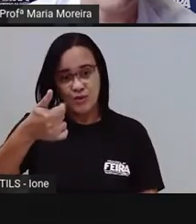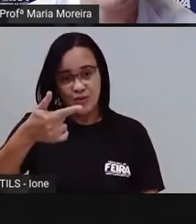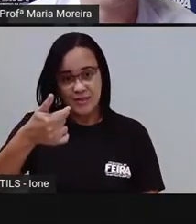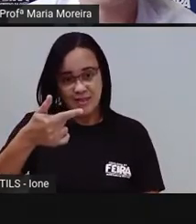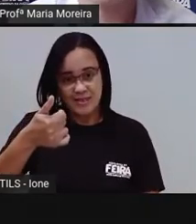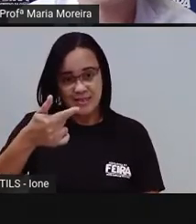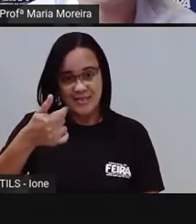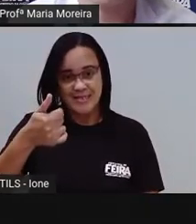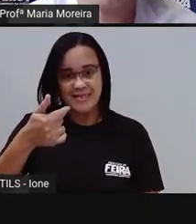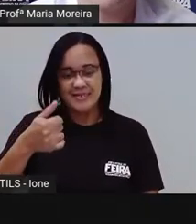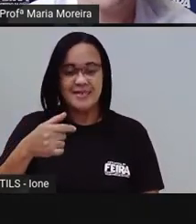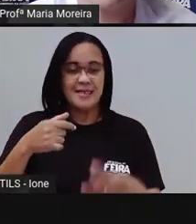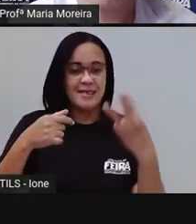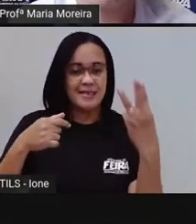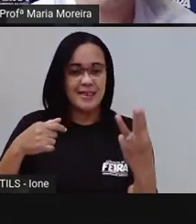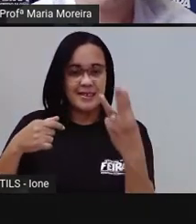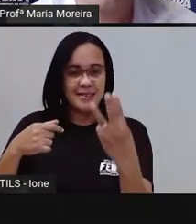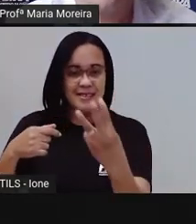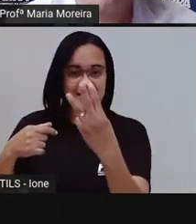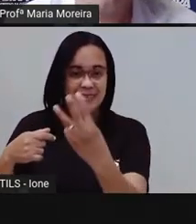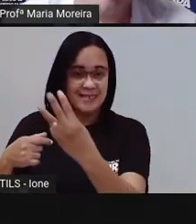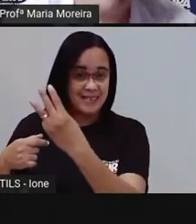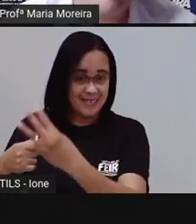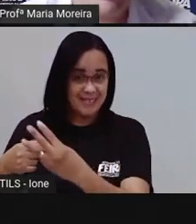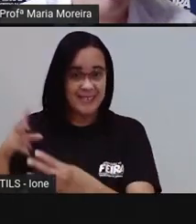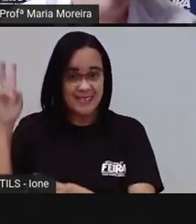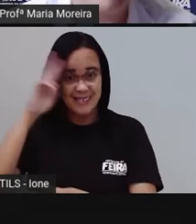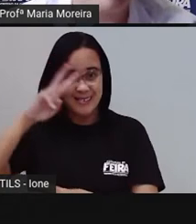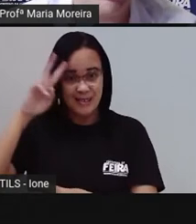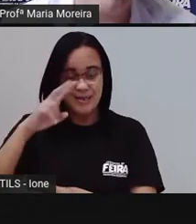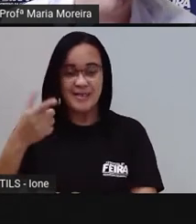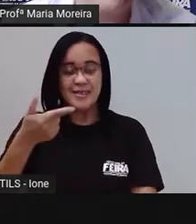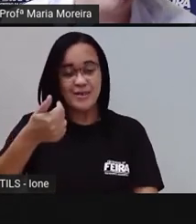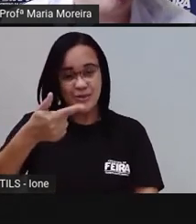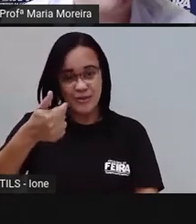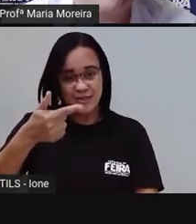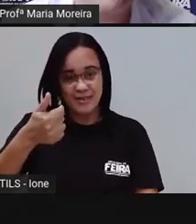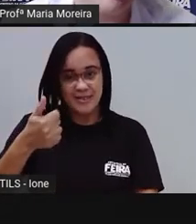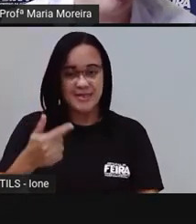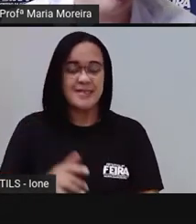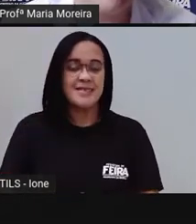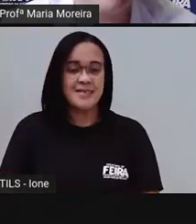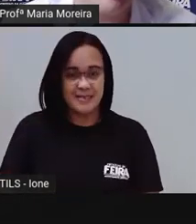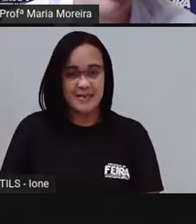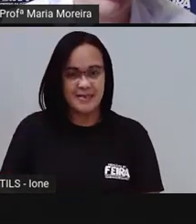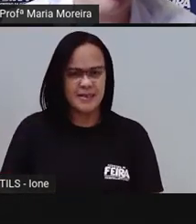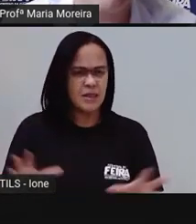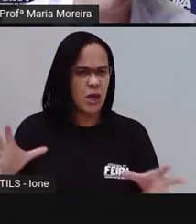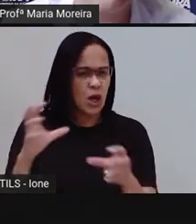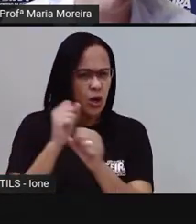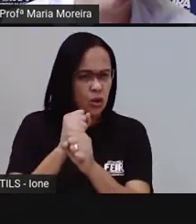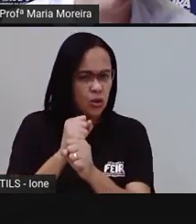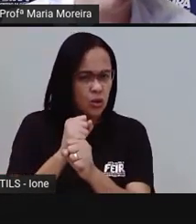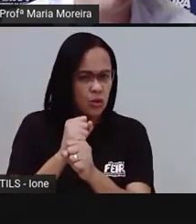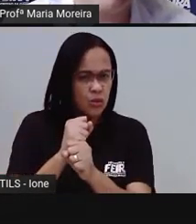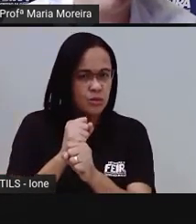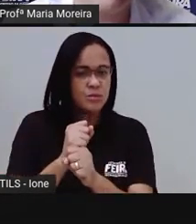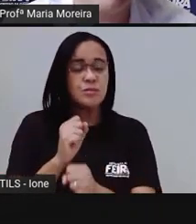Doze, ó. Tô aprendendo, gente. O quadriciclo, então, terá quantas rodas, ó? Terá, ó.